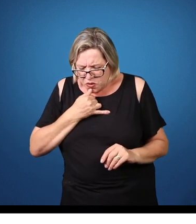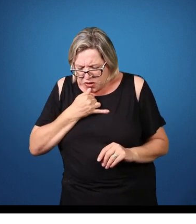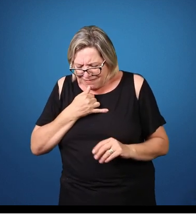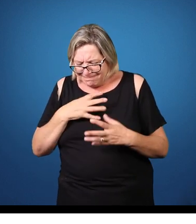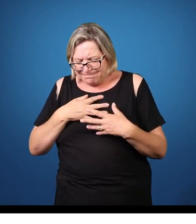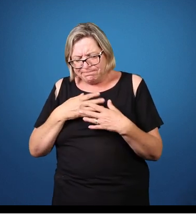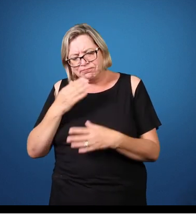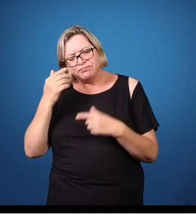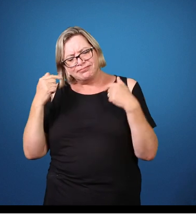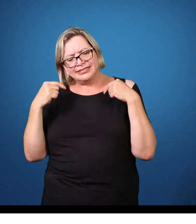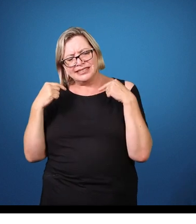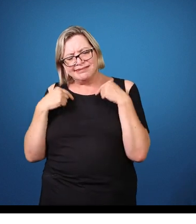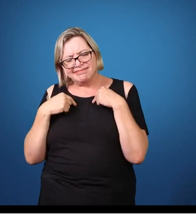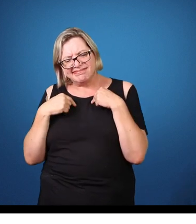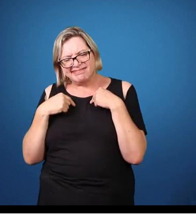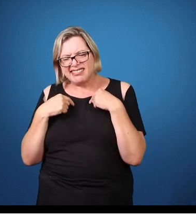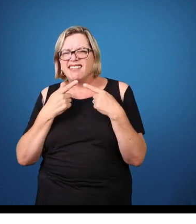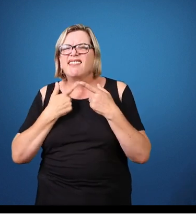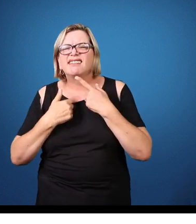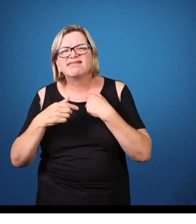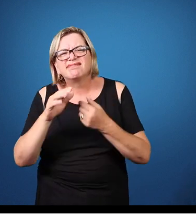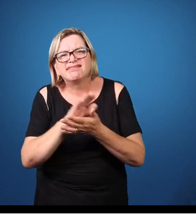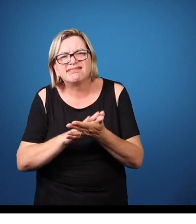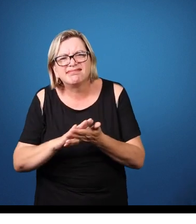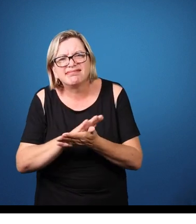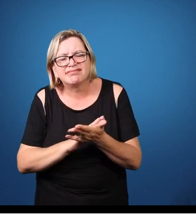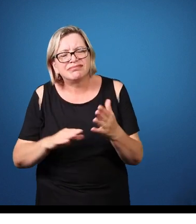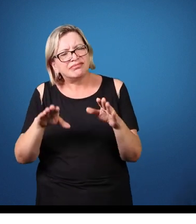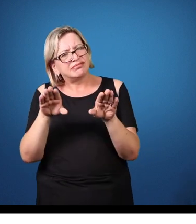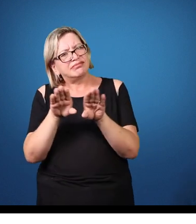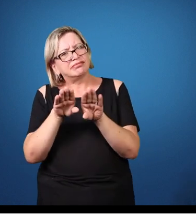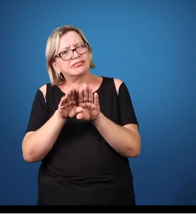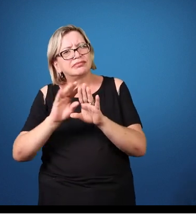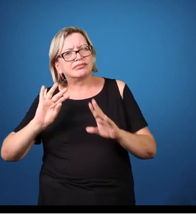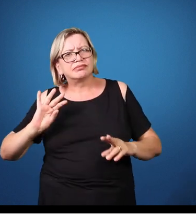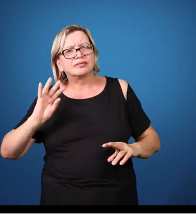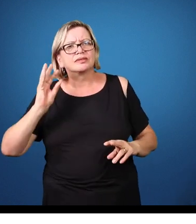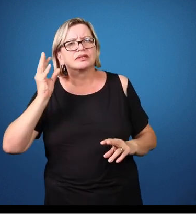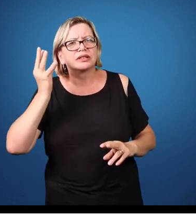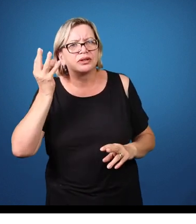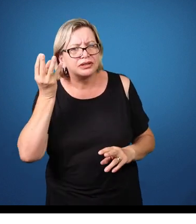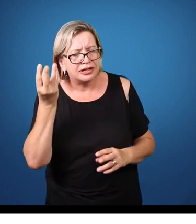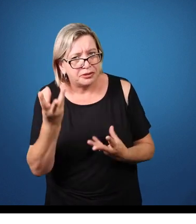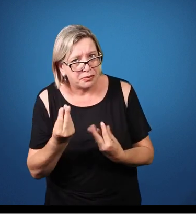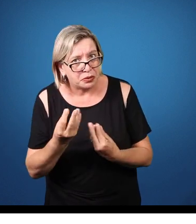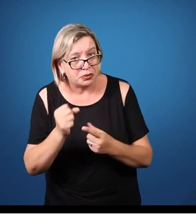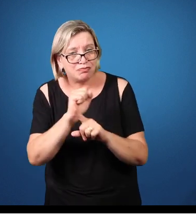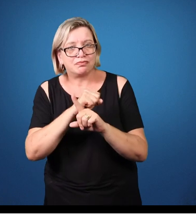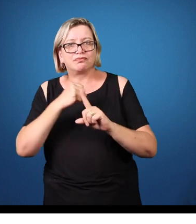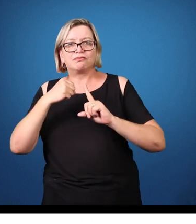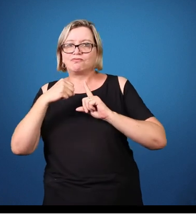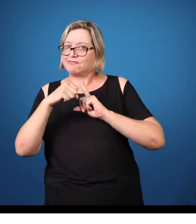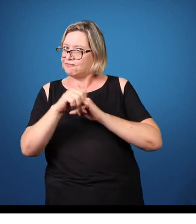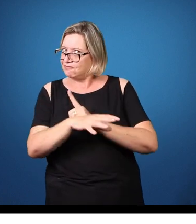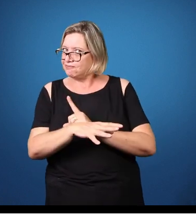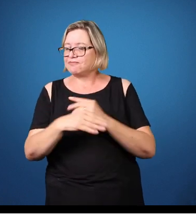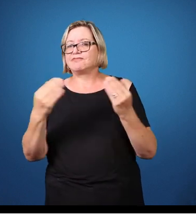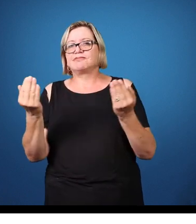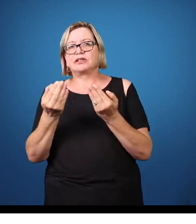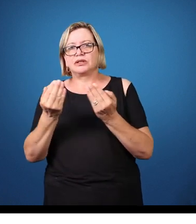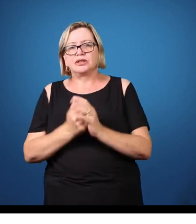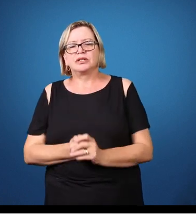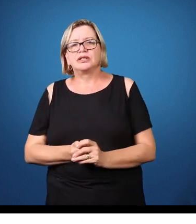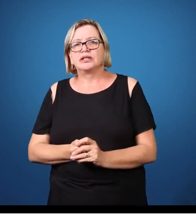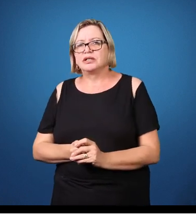um fenômeno muito presente nos nossos dias, né? Você mencionou agora, no final da sua fala, essa questão de falta de interesse.